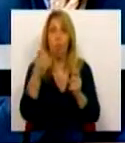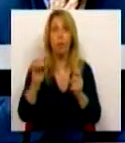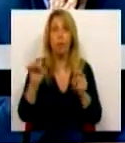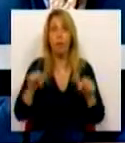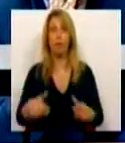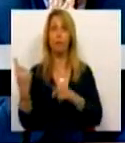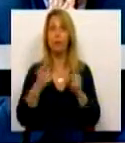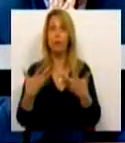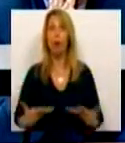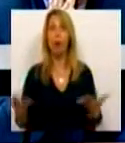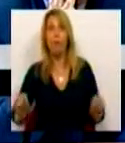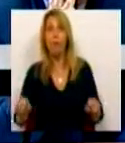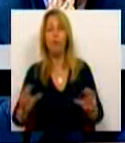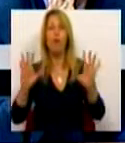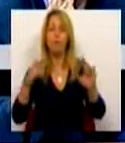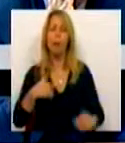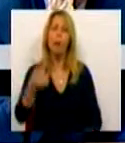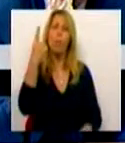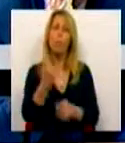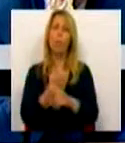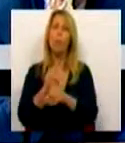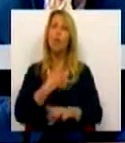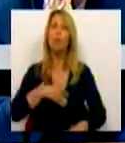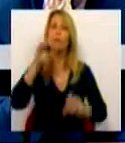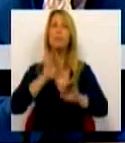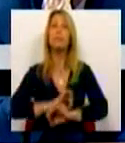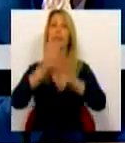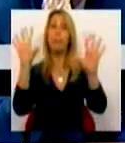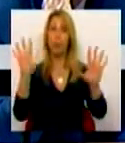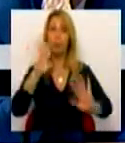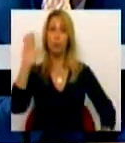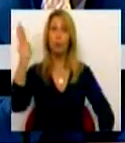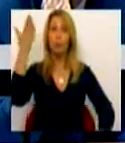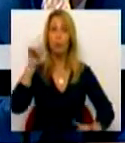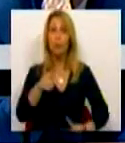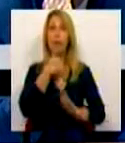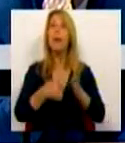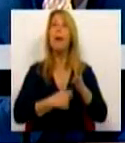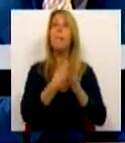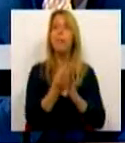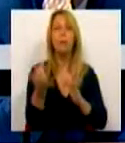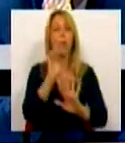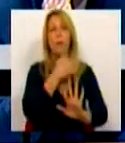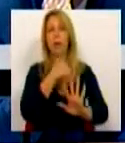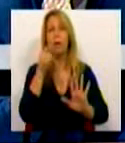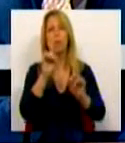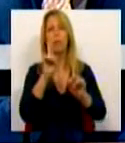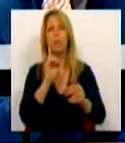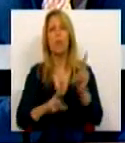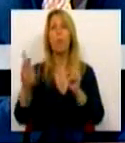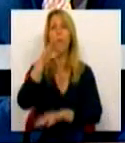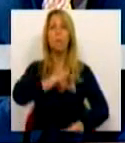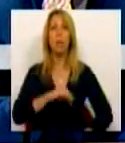esta discussão. Mas há uma coisa que gostaria de deixar claro. Primeiro, esta medida não sacrifica o aumento do salário mínimo nacional.